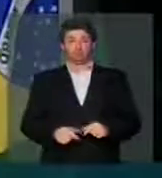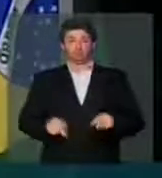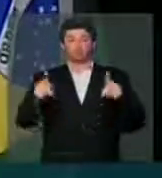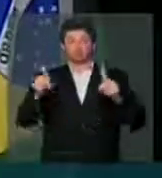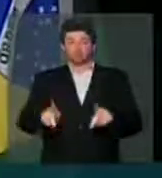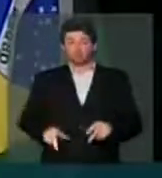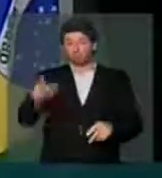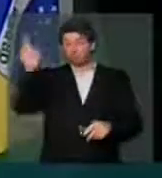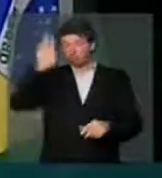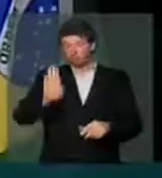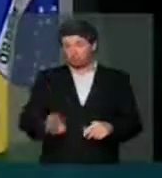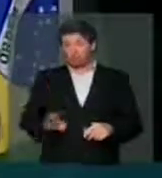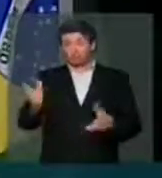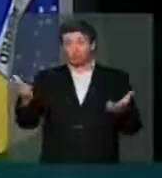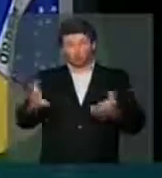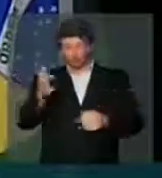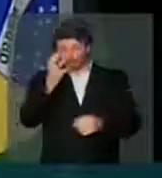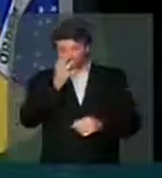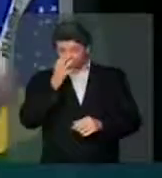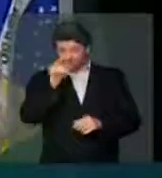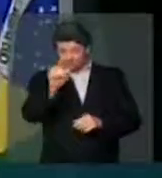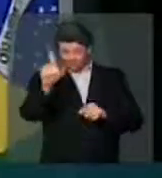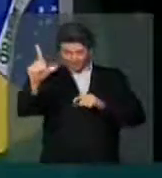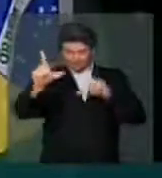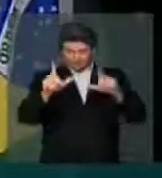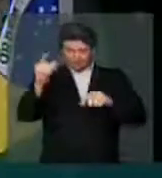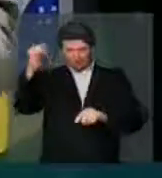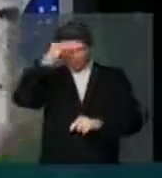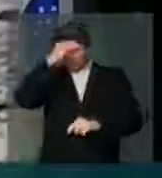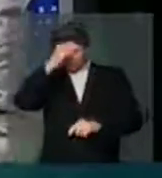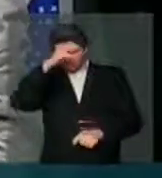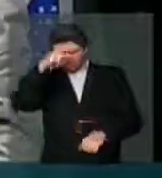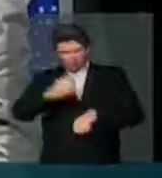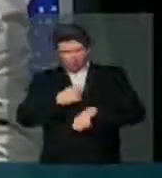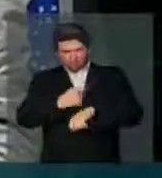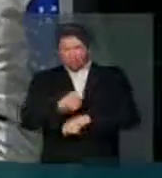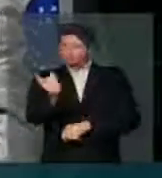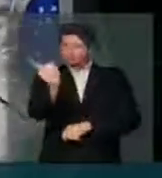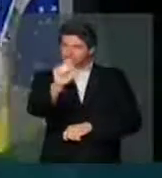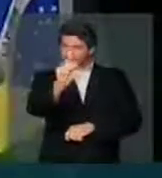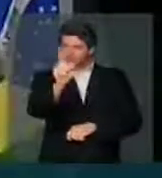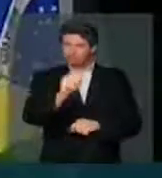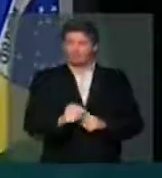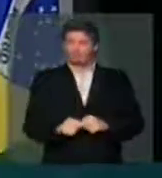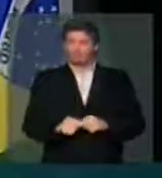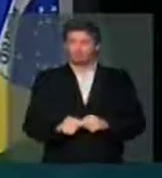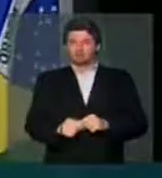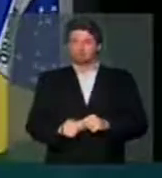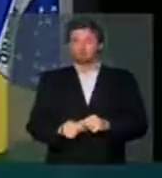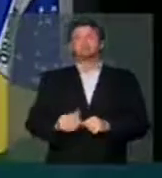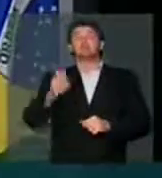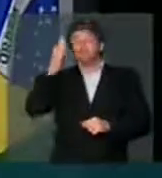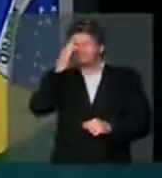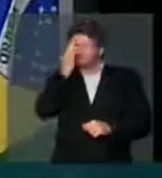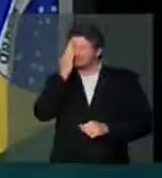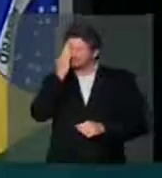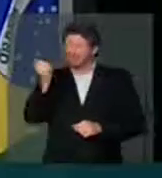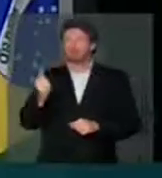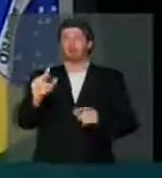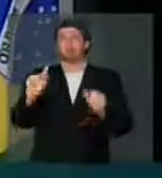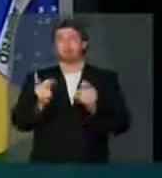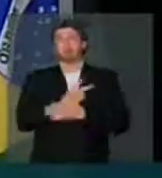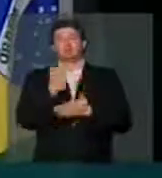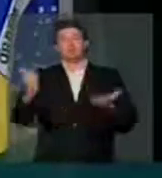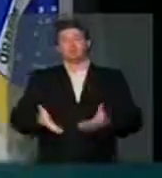brasileiros que nos ouvem não são tolos e não são bobos sabem exatamente o que se passa